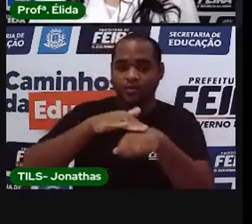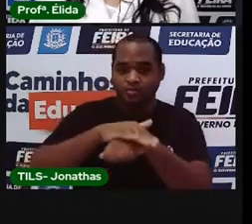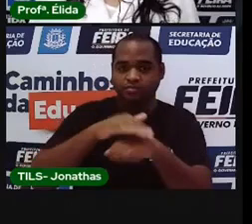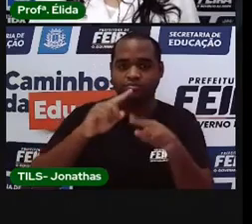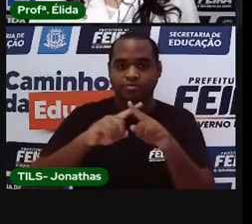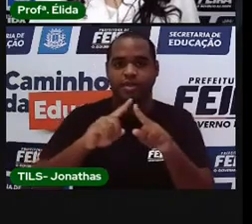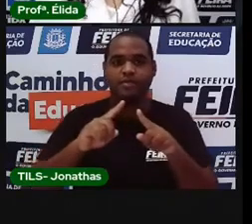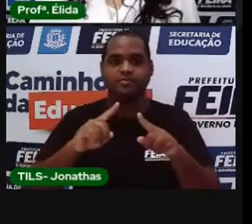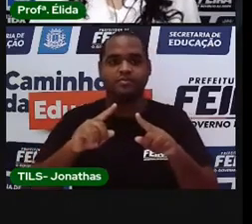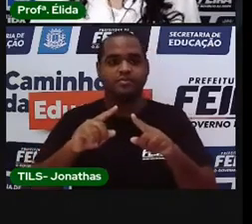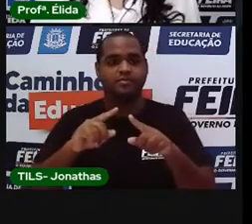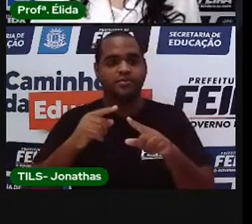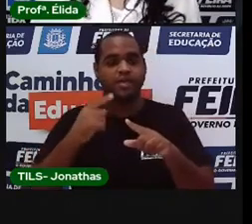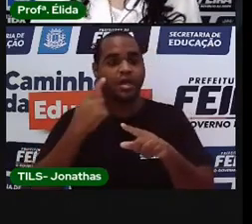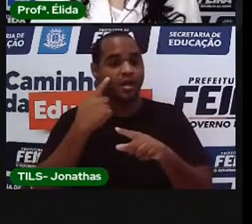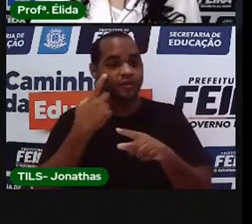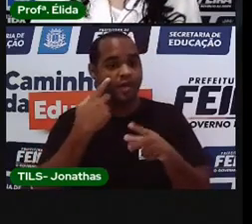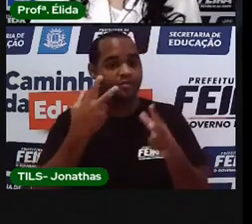presentes de Natal.